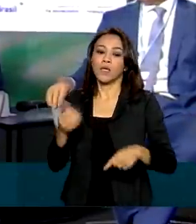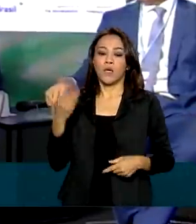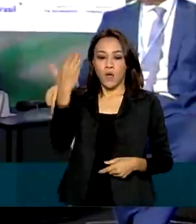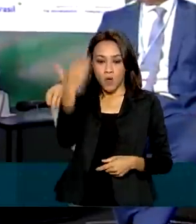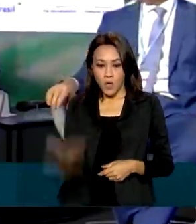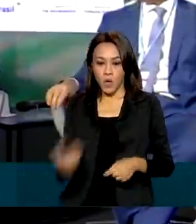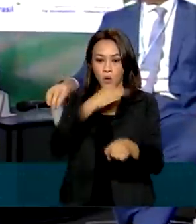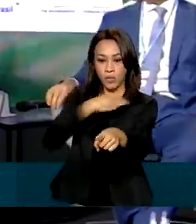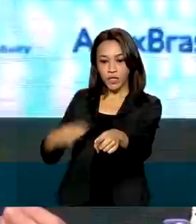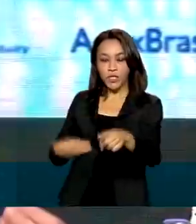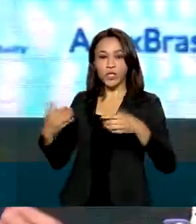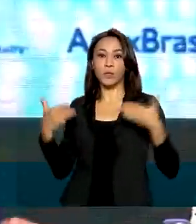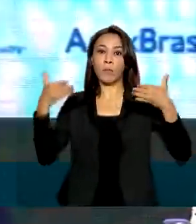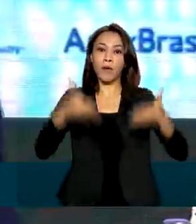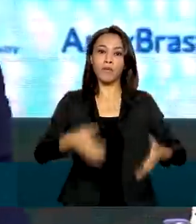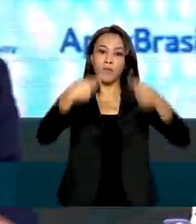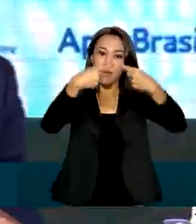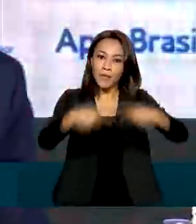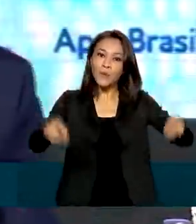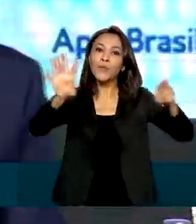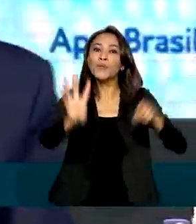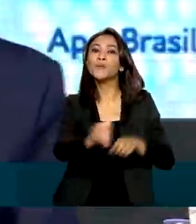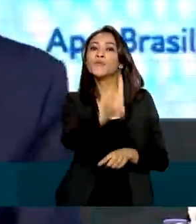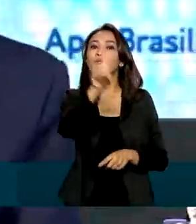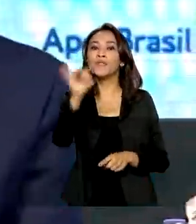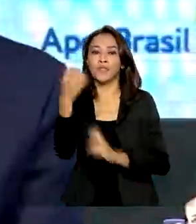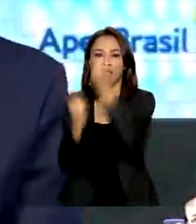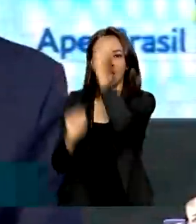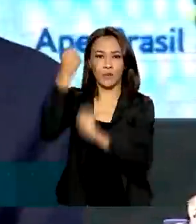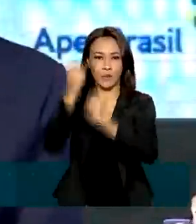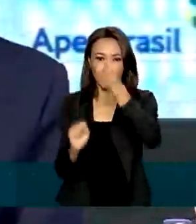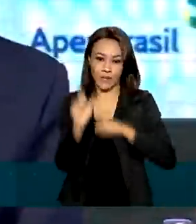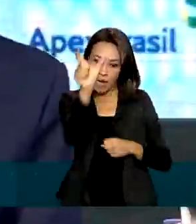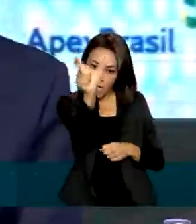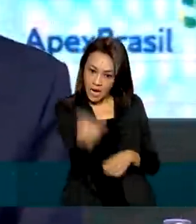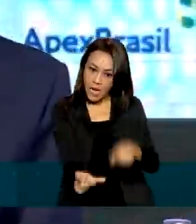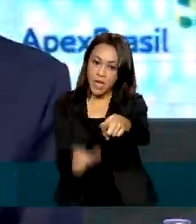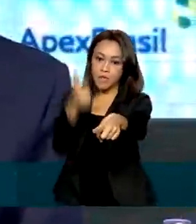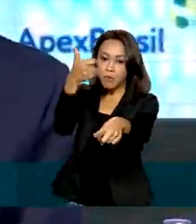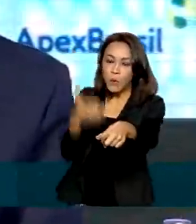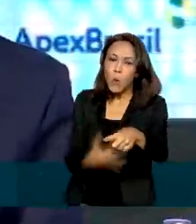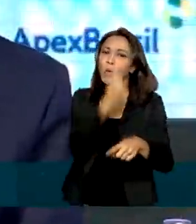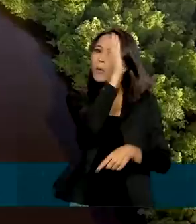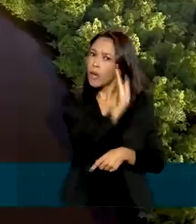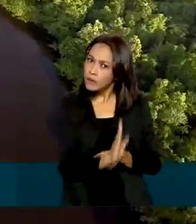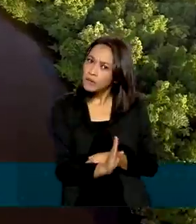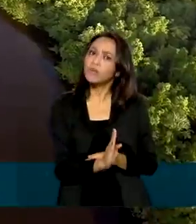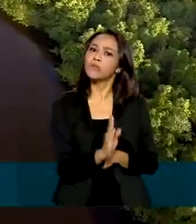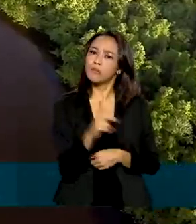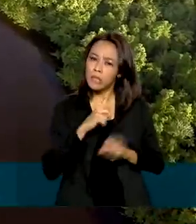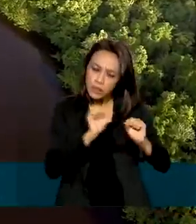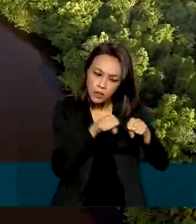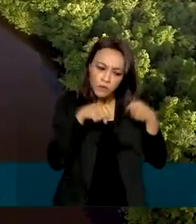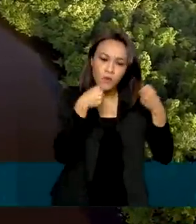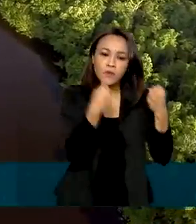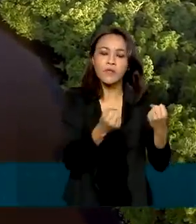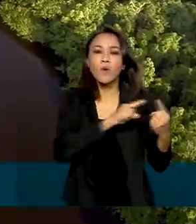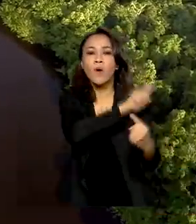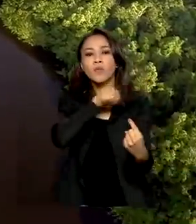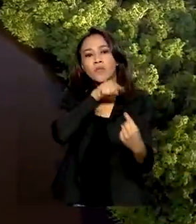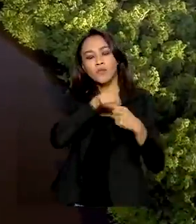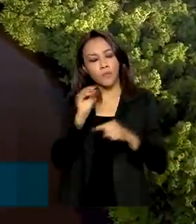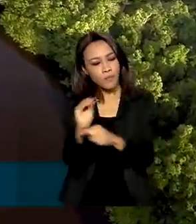da abertura do Dia da Indústria. Joaquim Leite destacou que o Brasil vem adotando esforços para proteger o meio